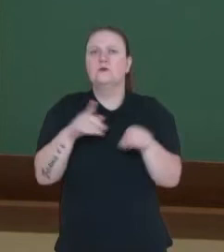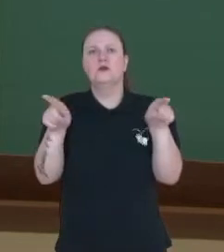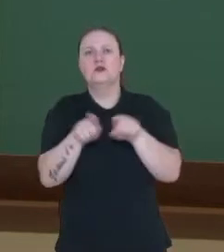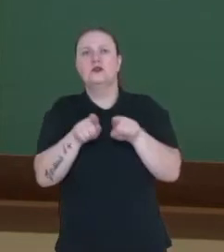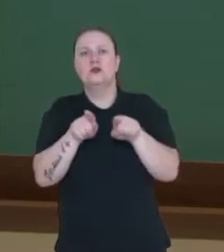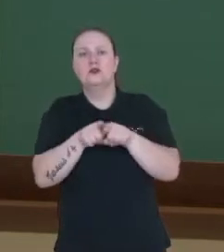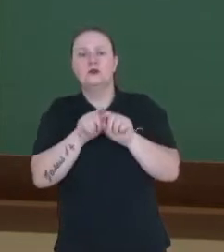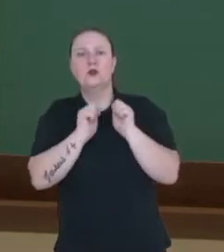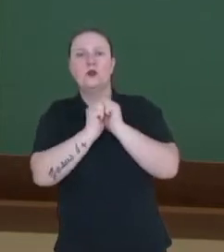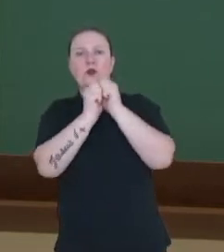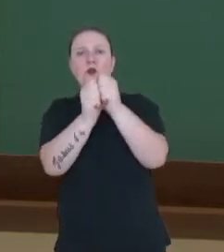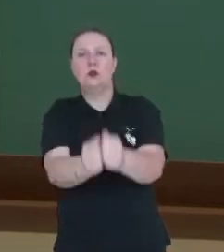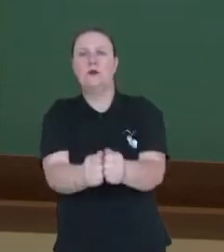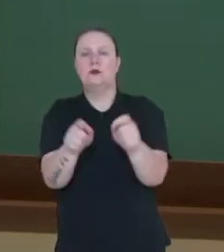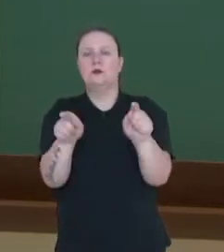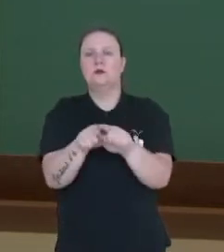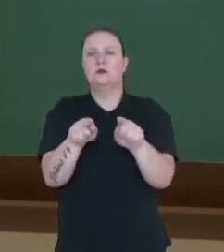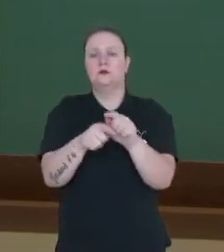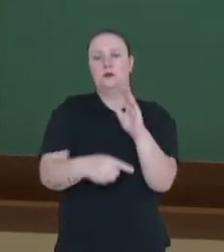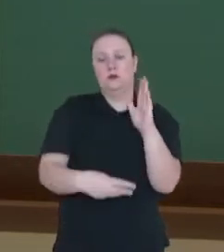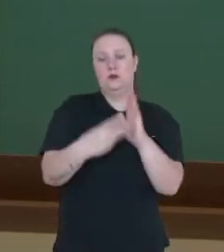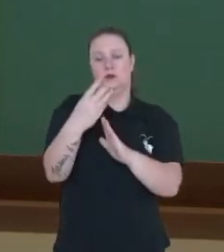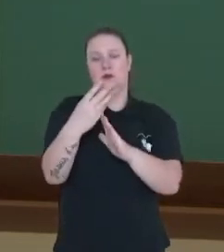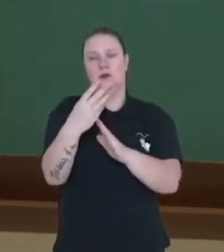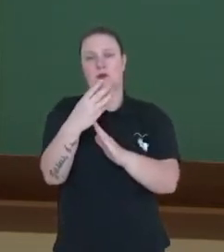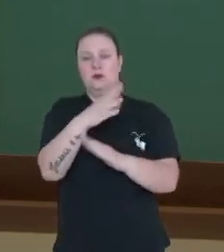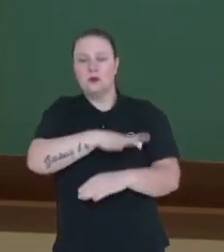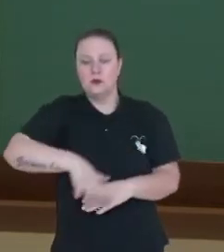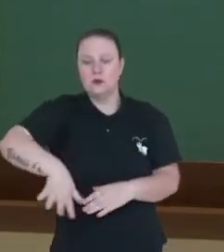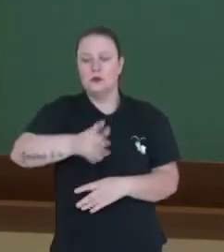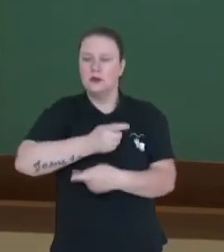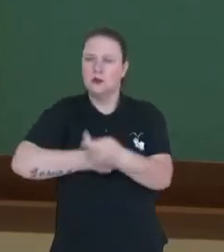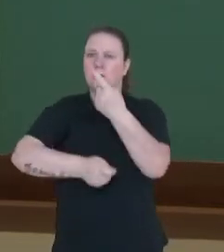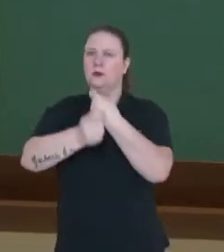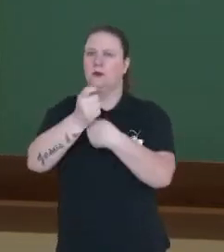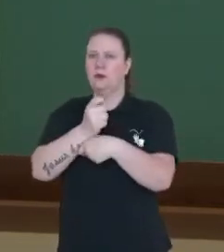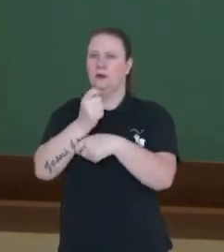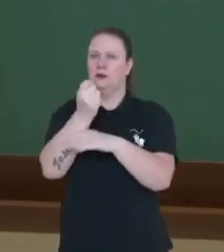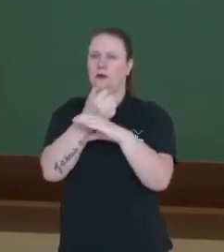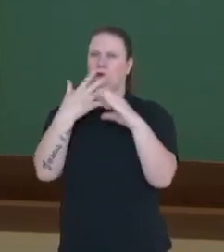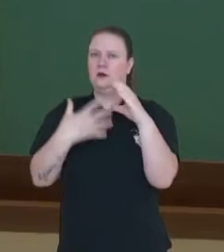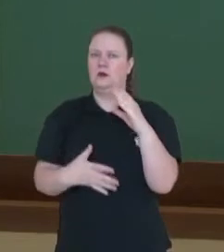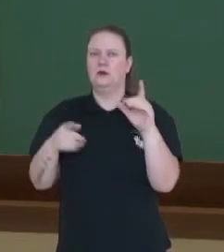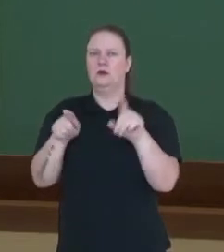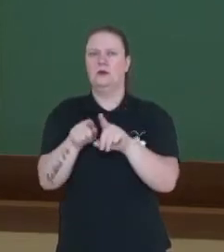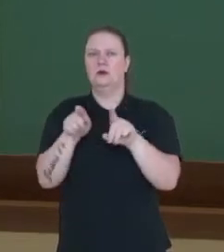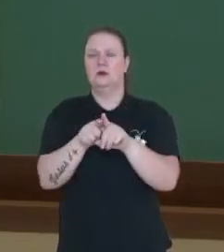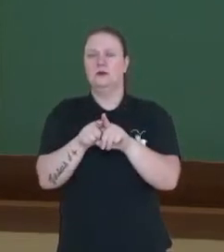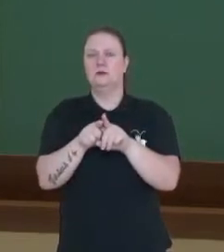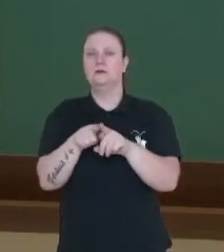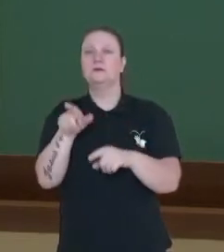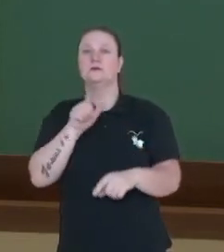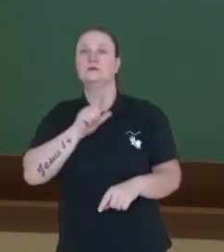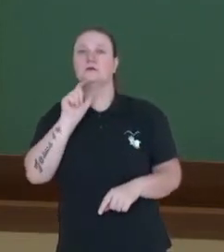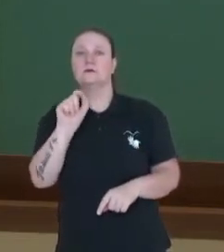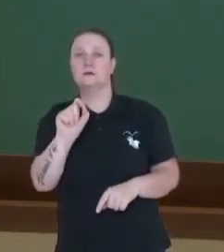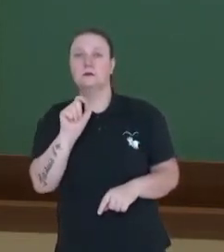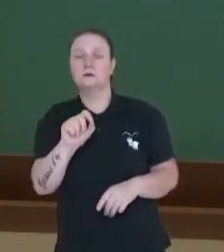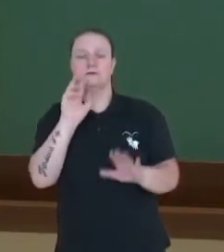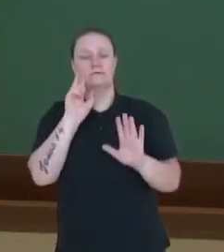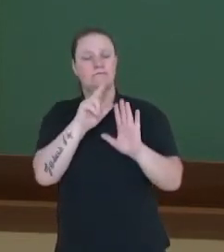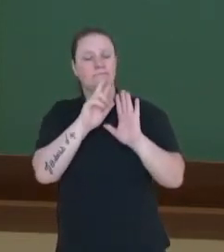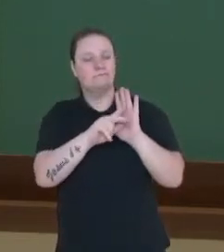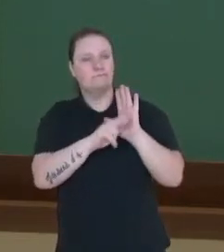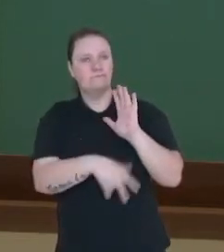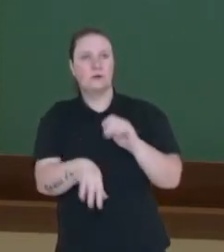parte sim do setor terciário da economia. Então caracterizando ali as atividades nós temos vários